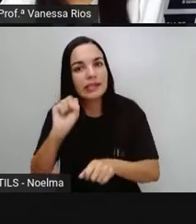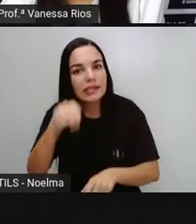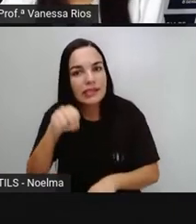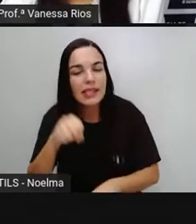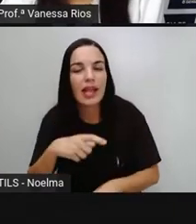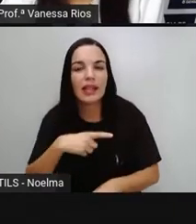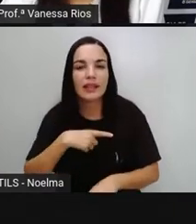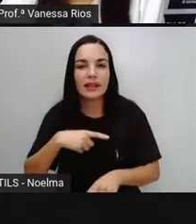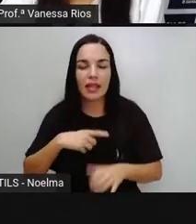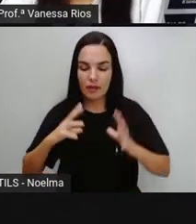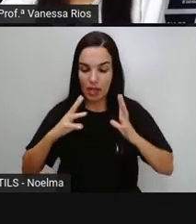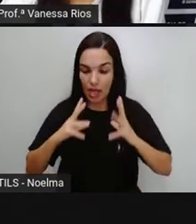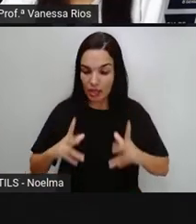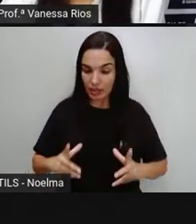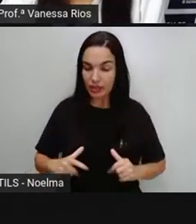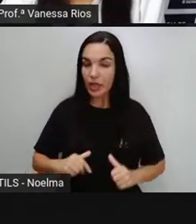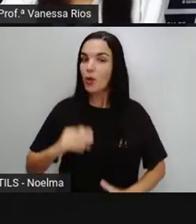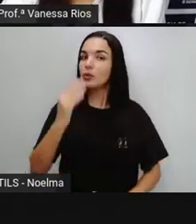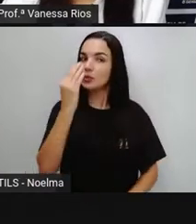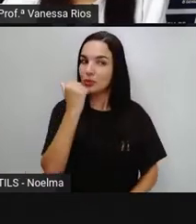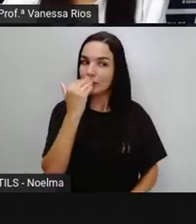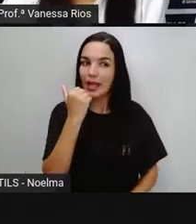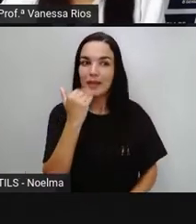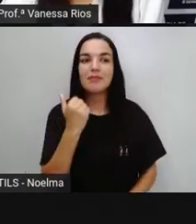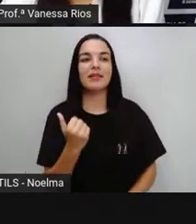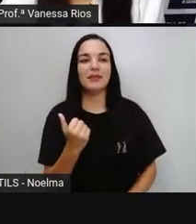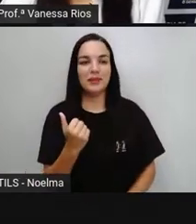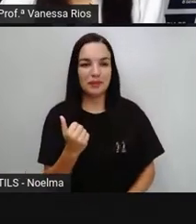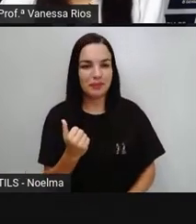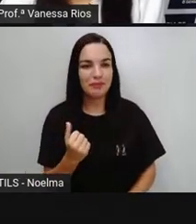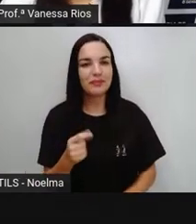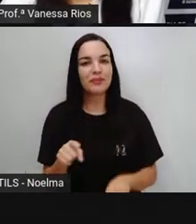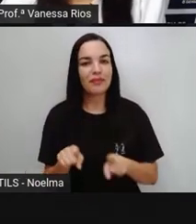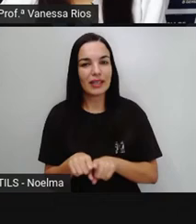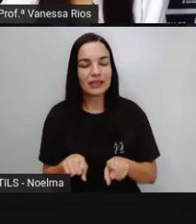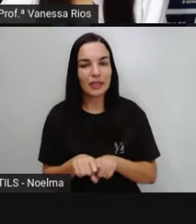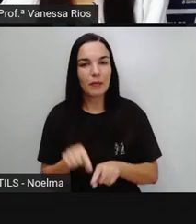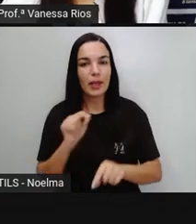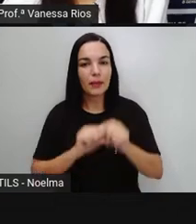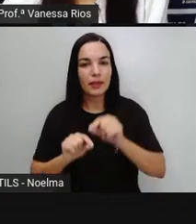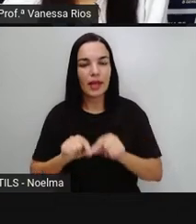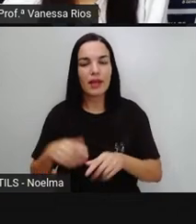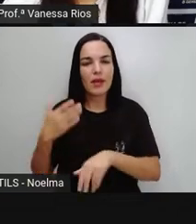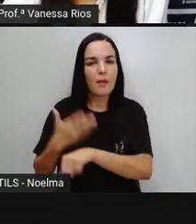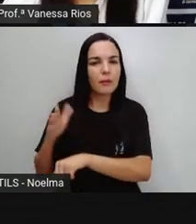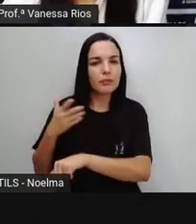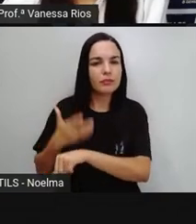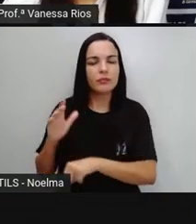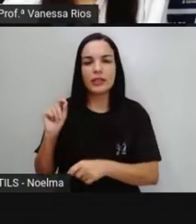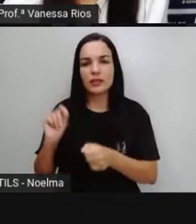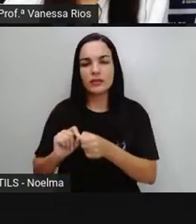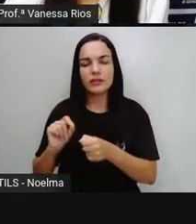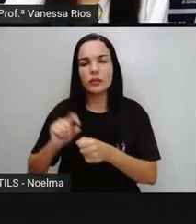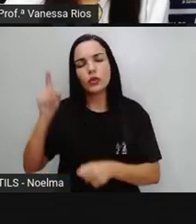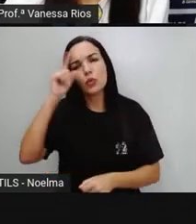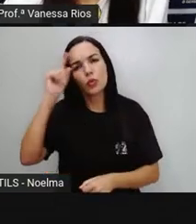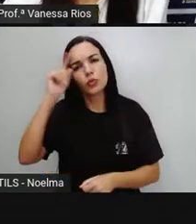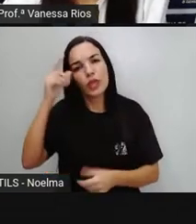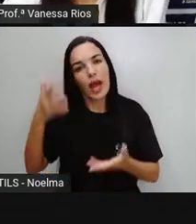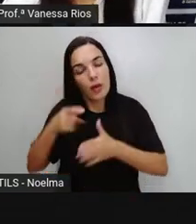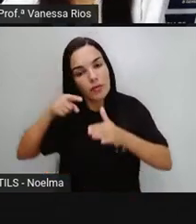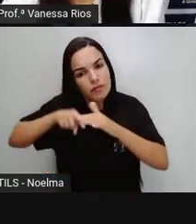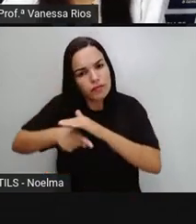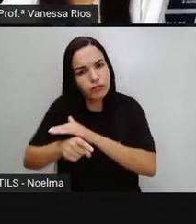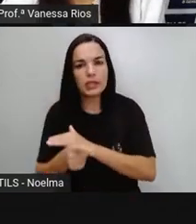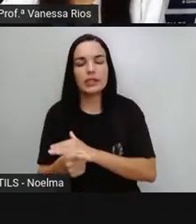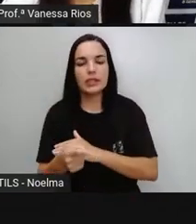higienizar Os alimentos Então é mais comum É mais É uma prática Que a gente Vivencia com mais Intensidade